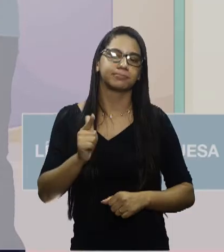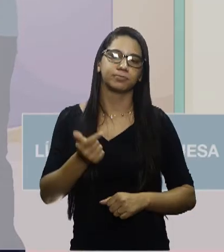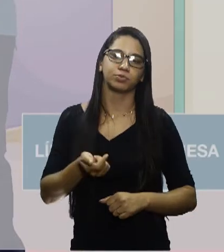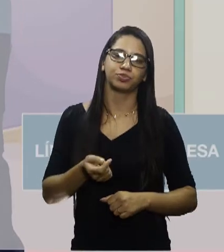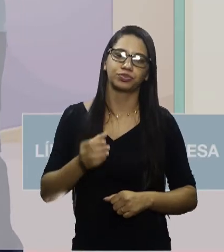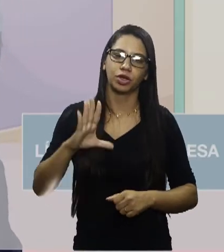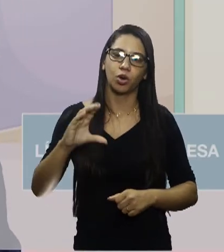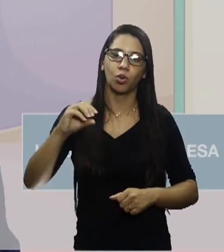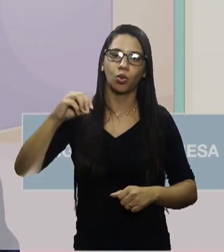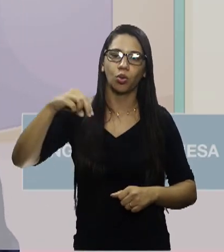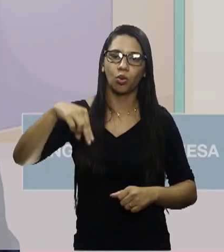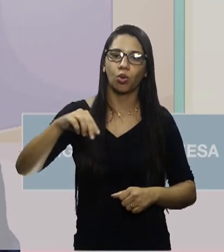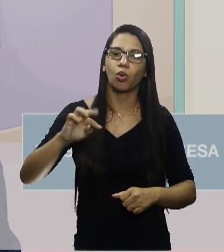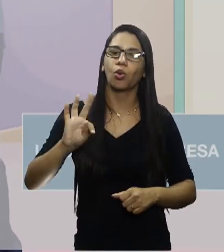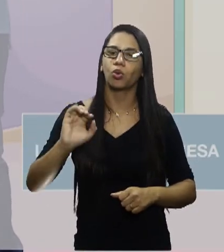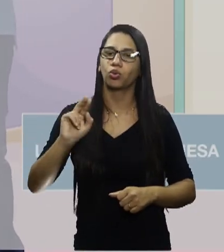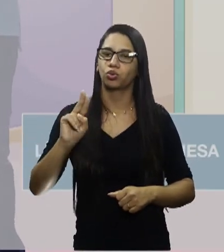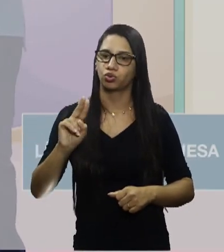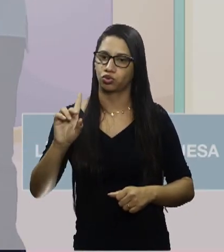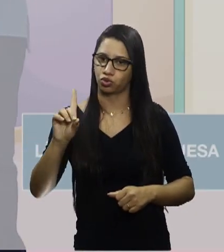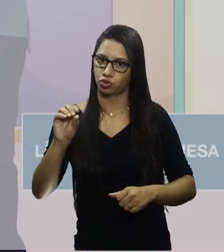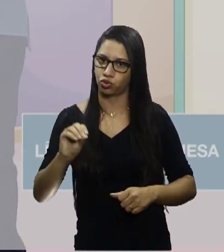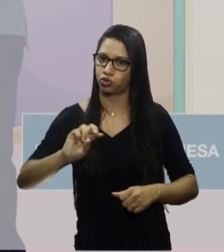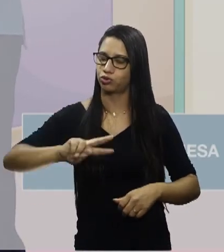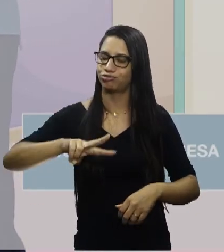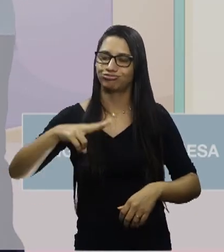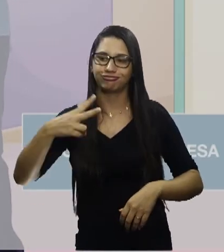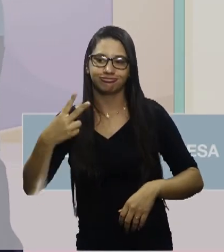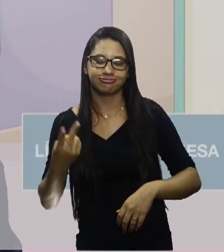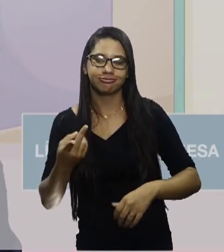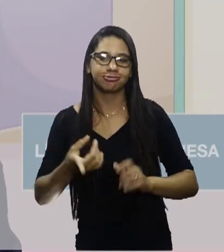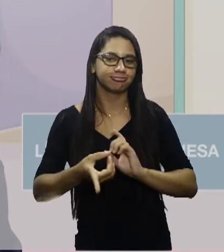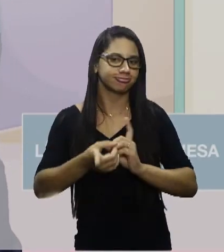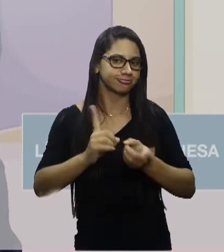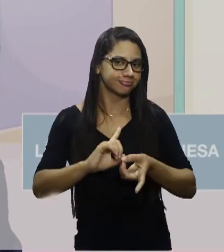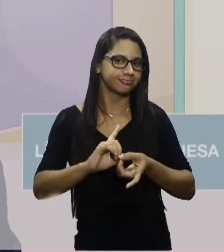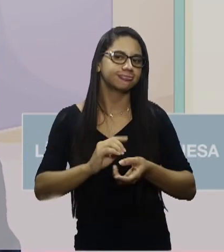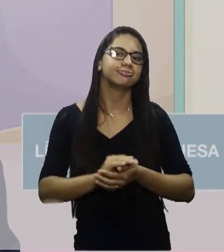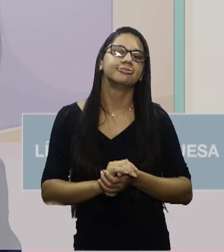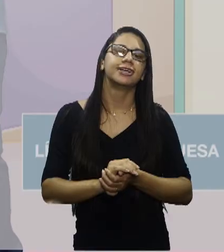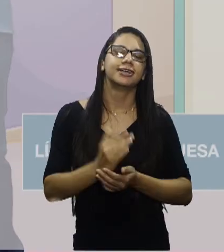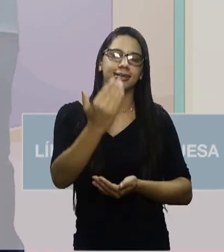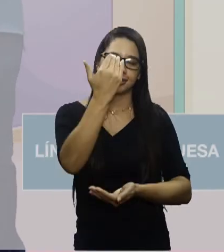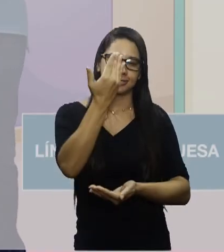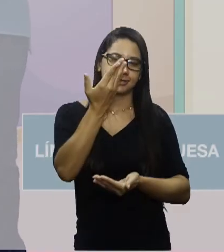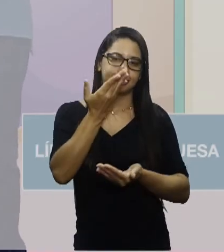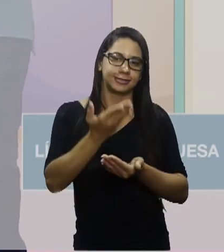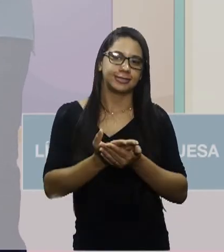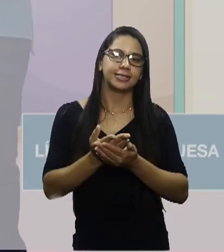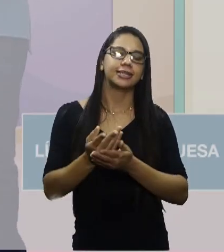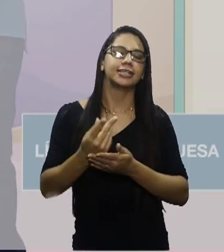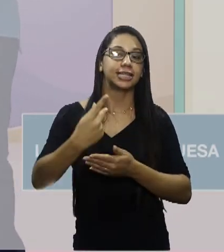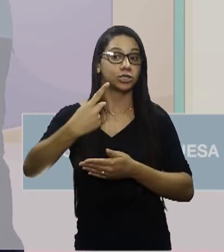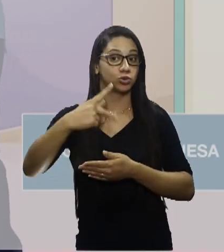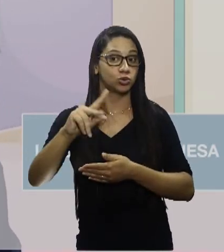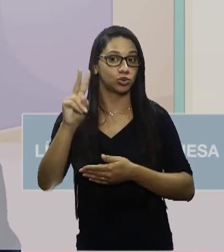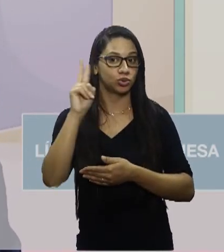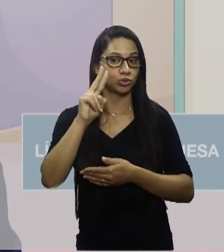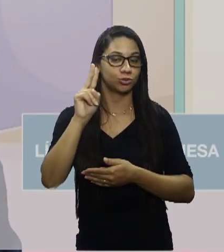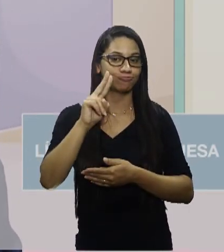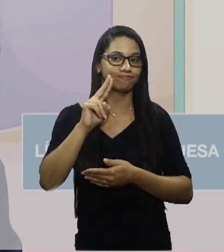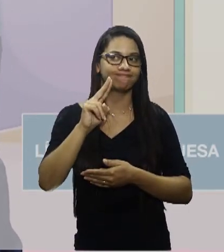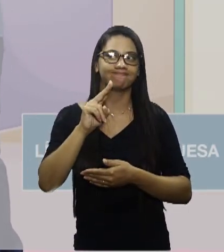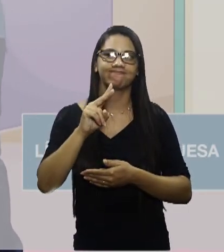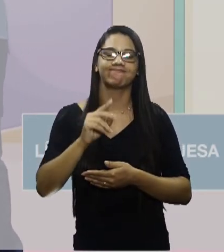Então, contudo aí, dando a ideia de oposição, de contrariedade, eu acreditei na sua história, mas era